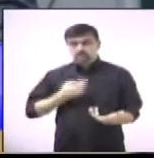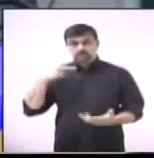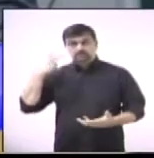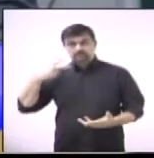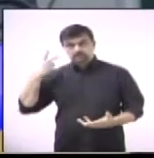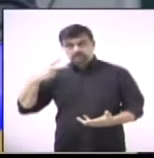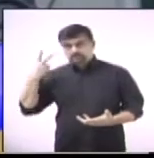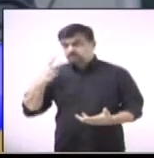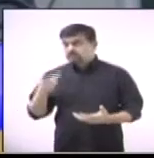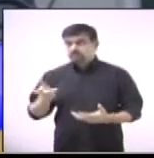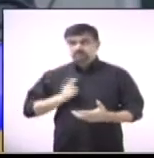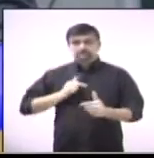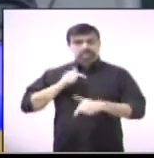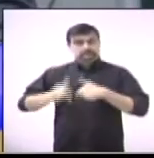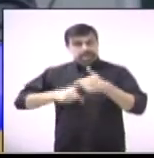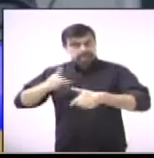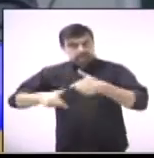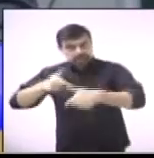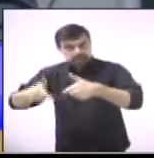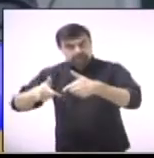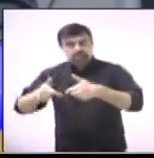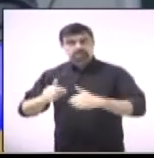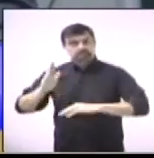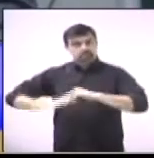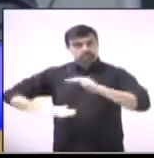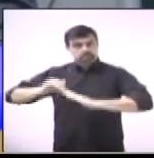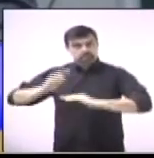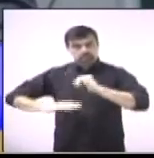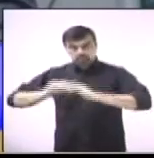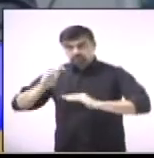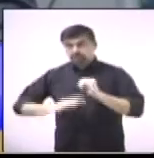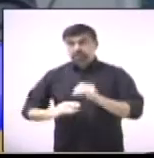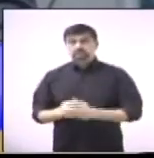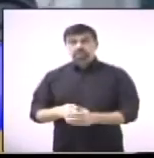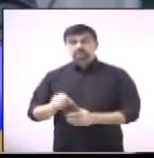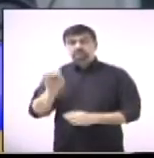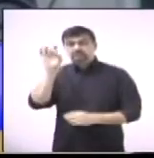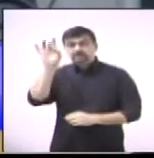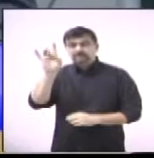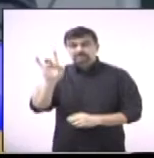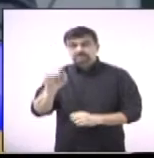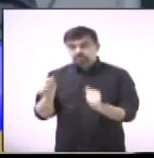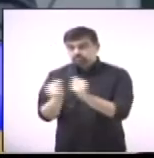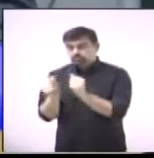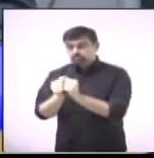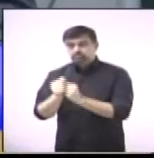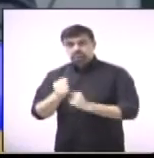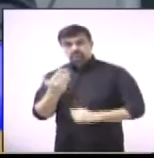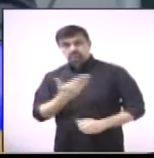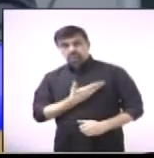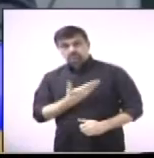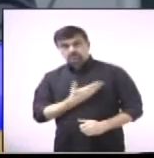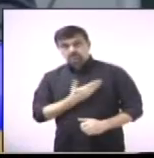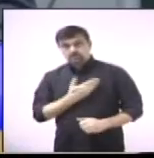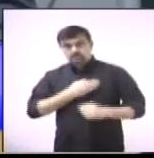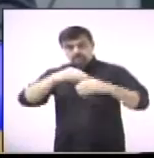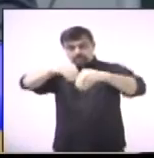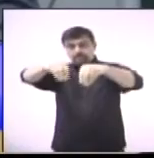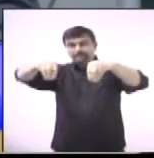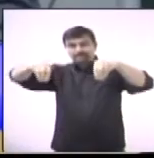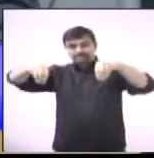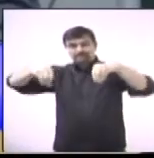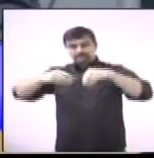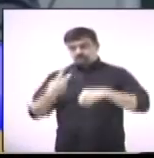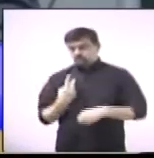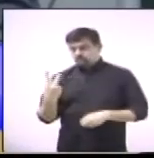vereadores, temos trabalhado, em especial com o meu colega vereador Danilo Barros.